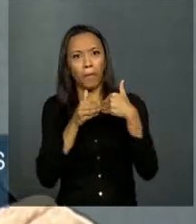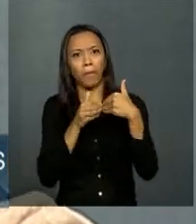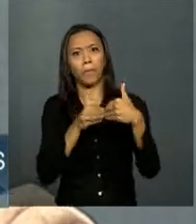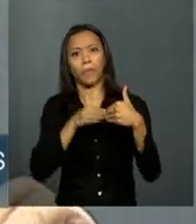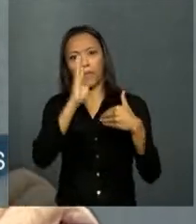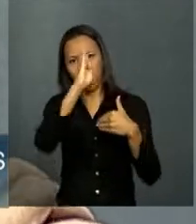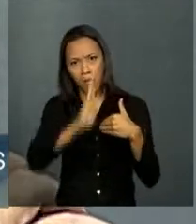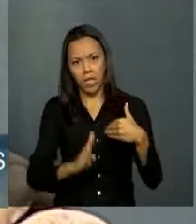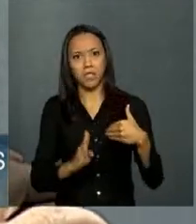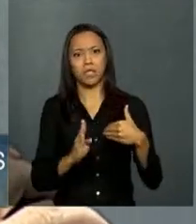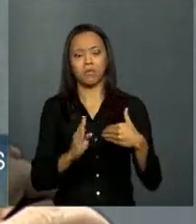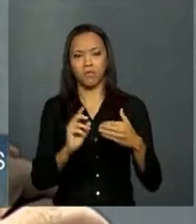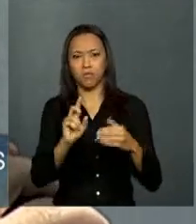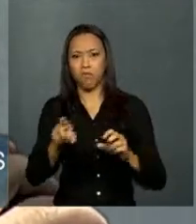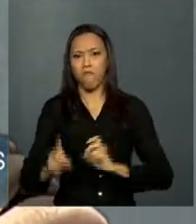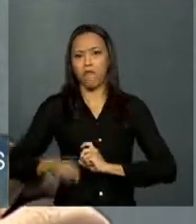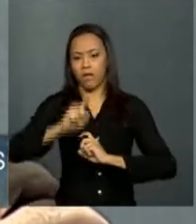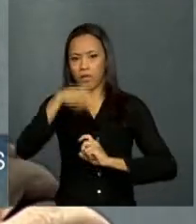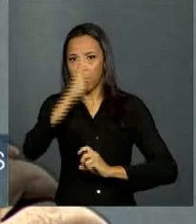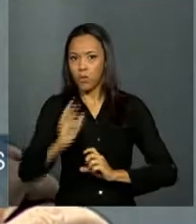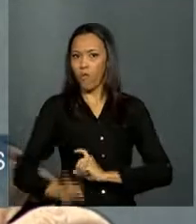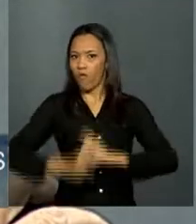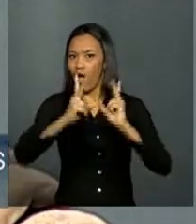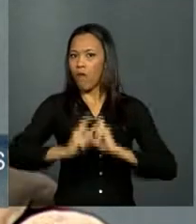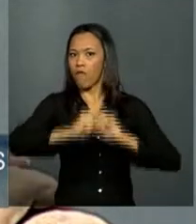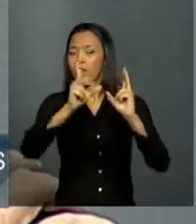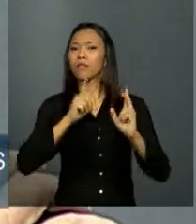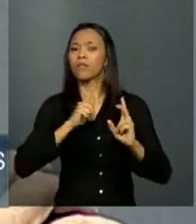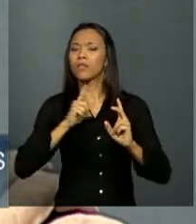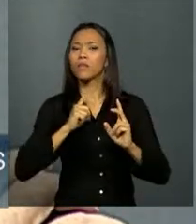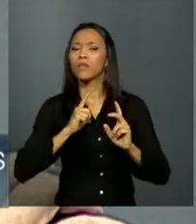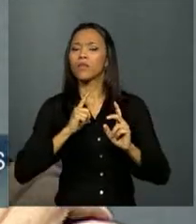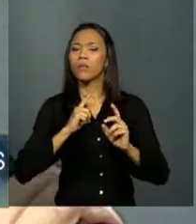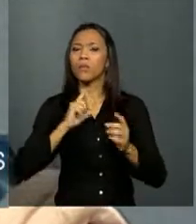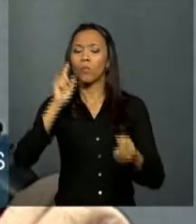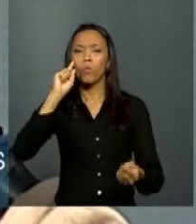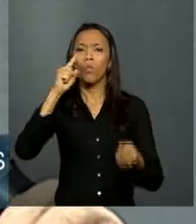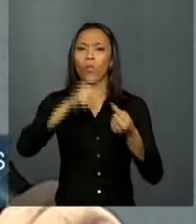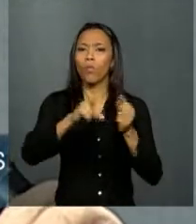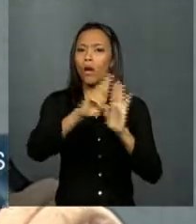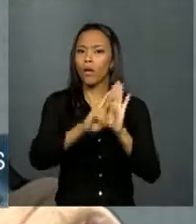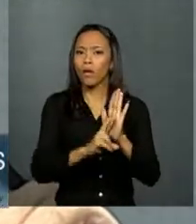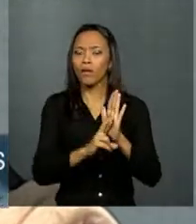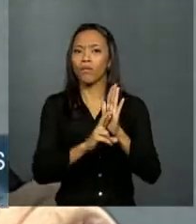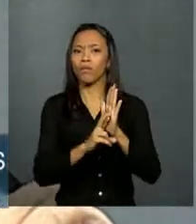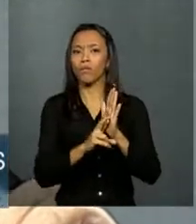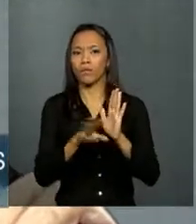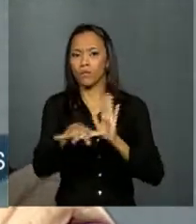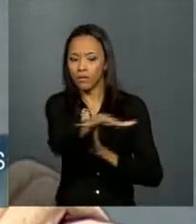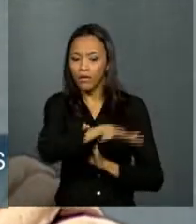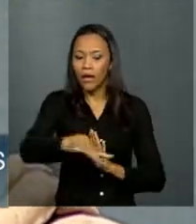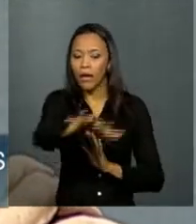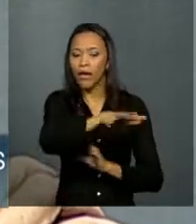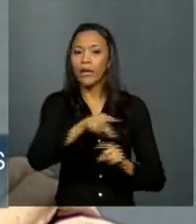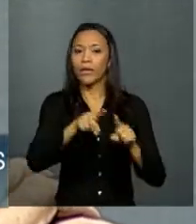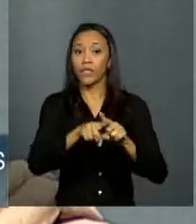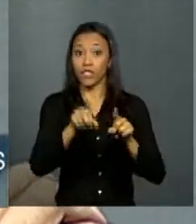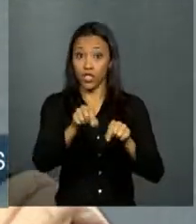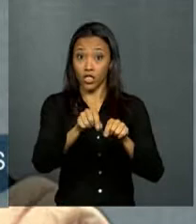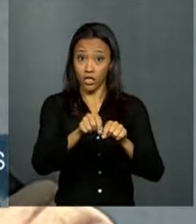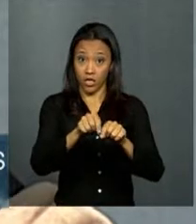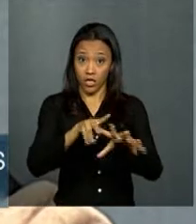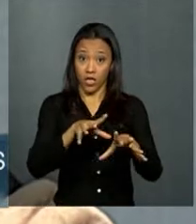há alguns acordos entre os dois países que estão esperando ratificação. Um acordo na área de informação militar,